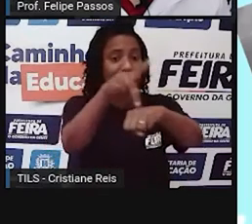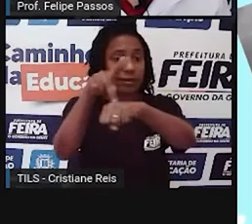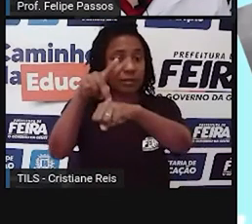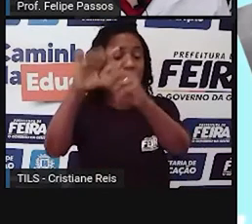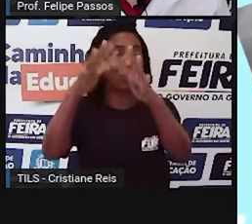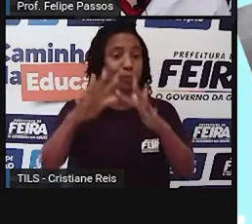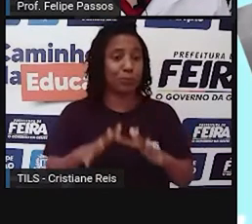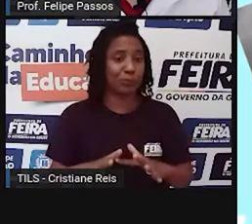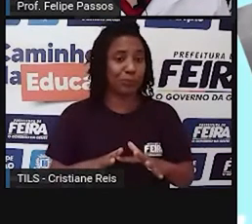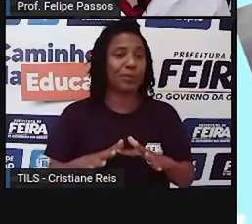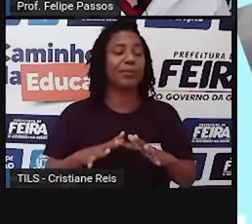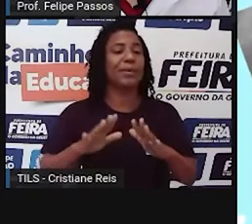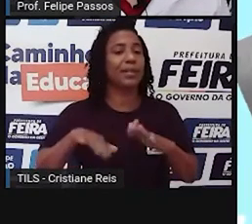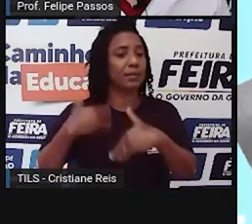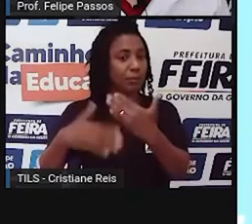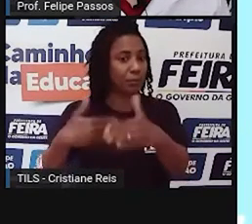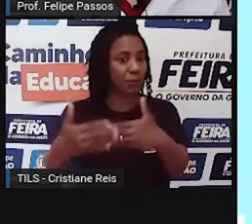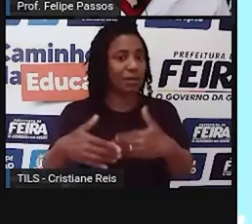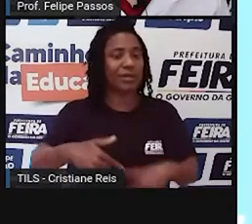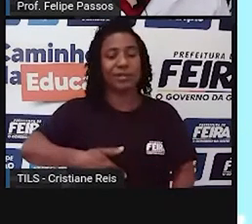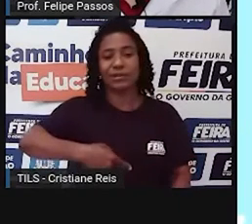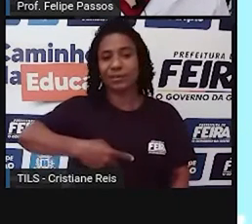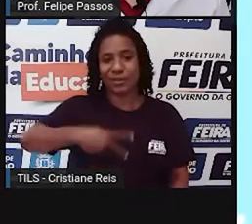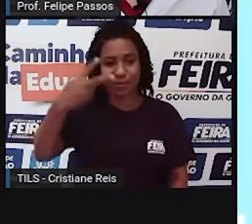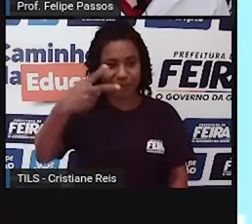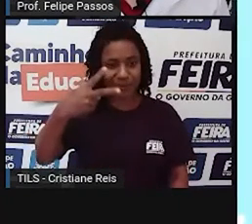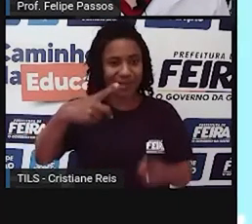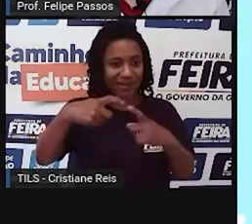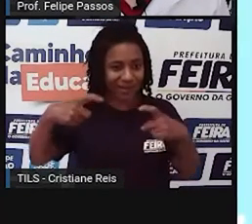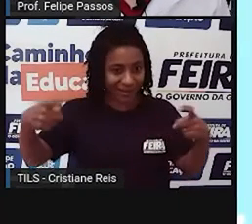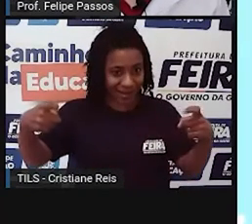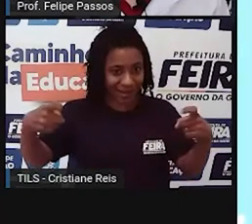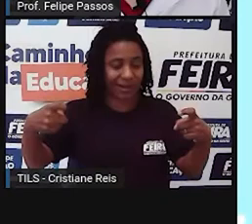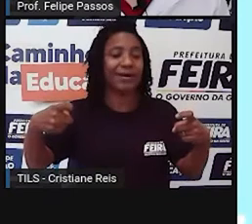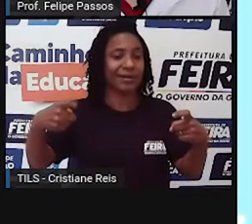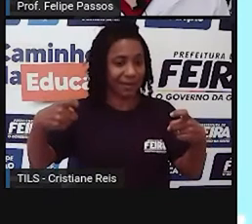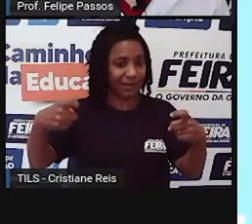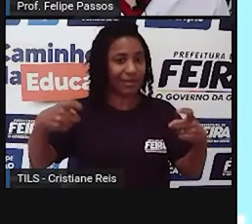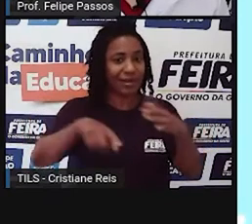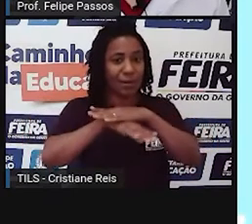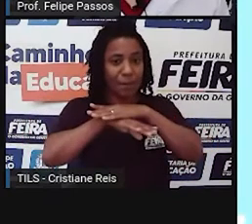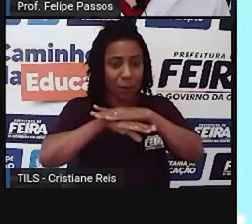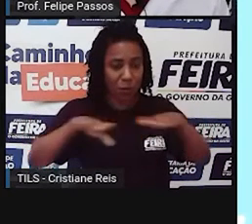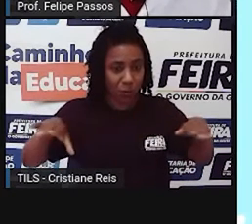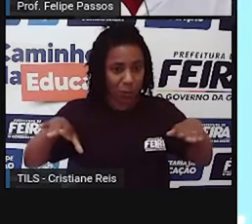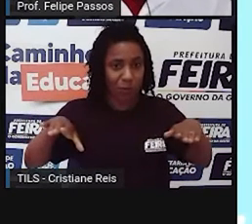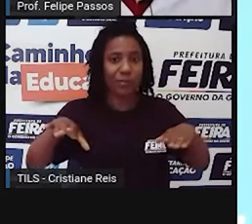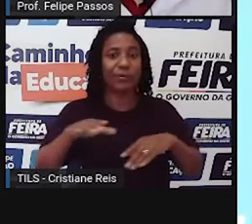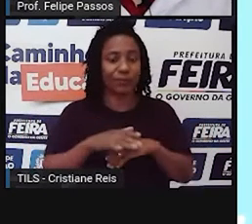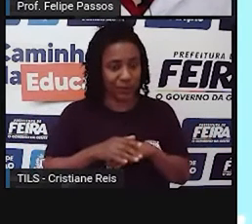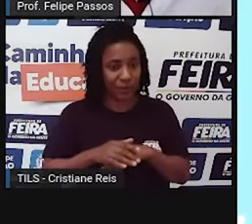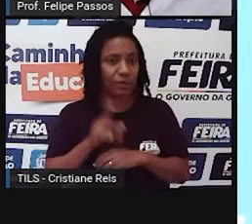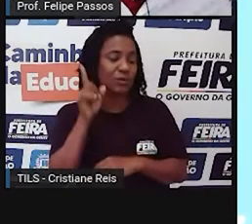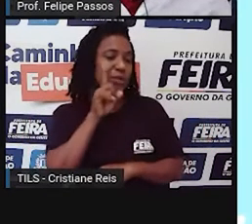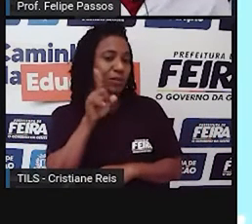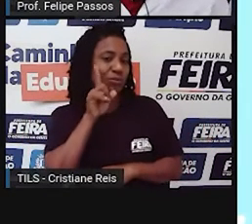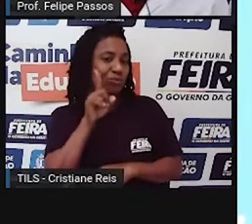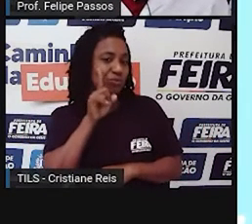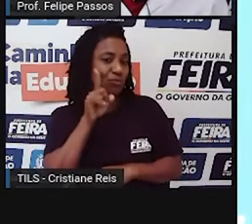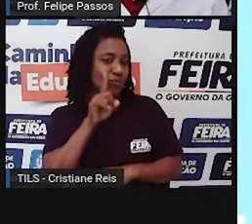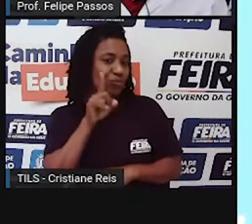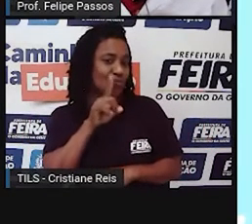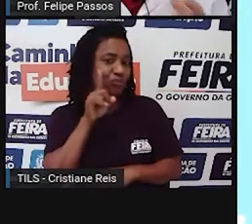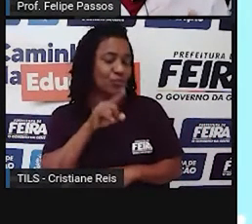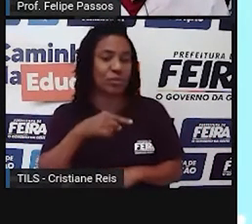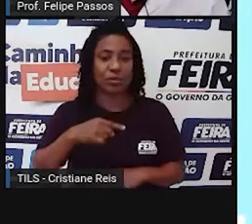quando acabou a Segunda Guerra, com o ataque dos Estados Unidos ao Japão, então, para encerrar a guerra, fala